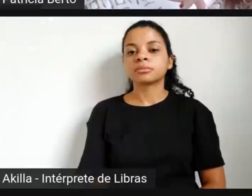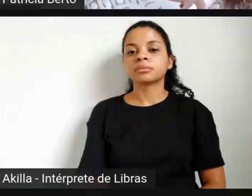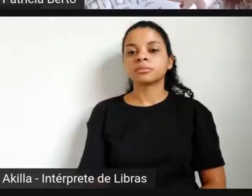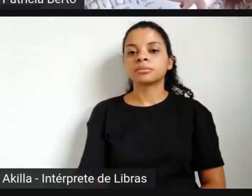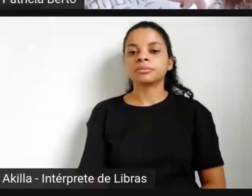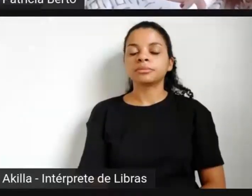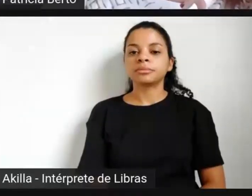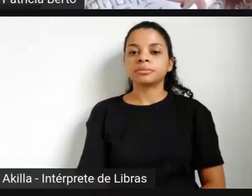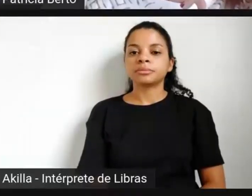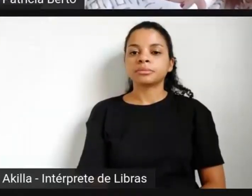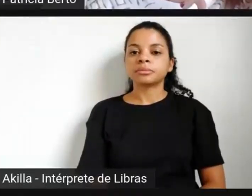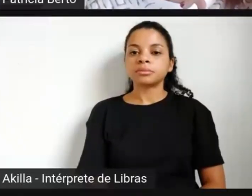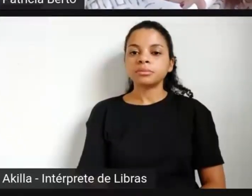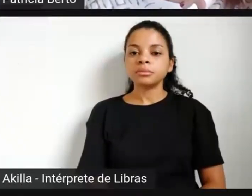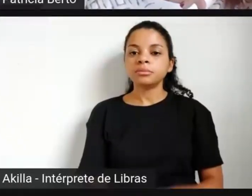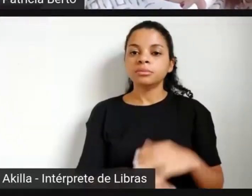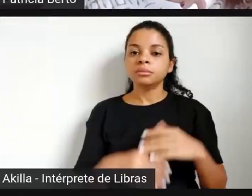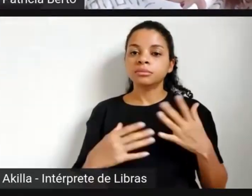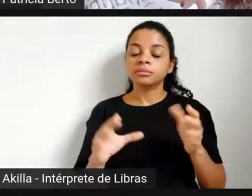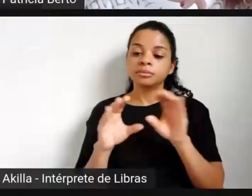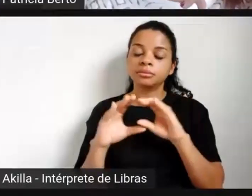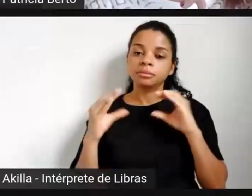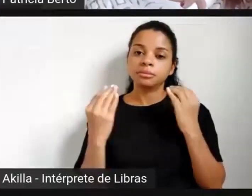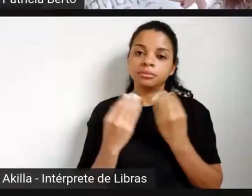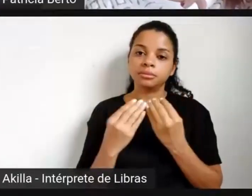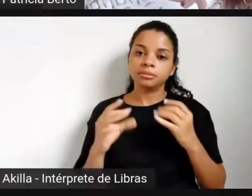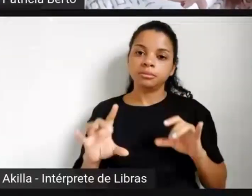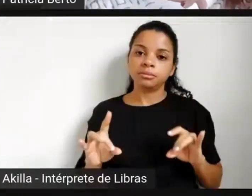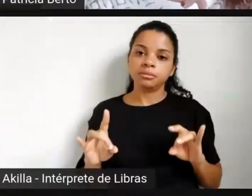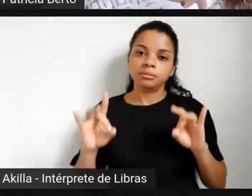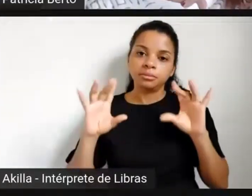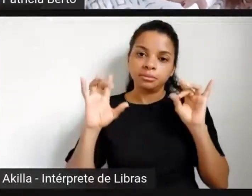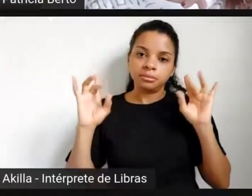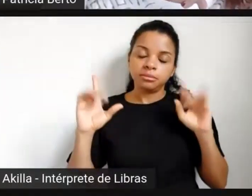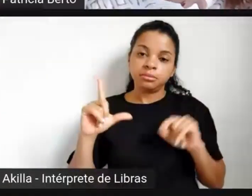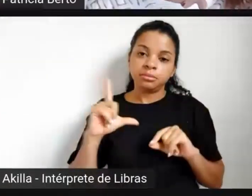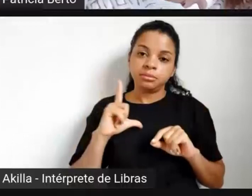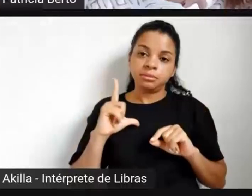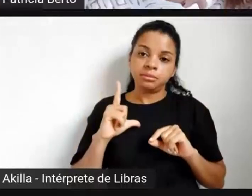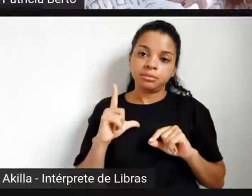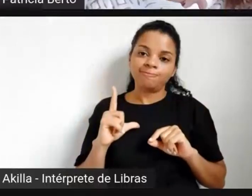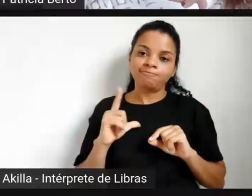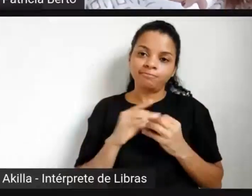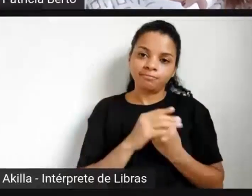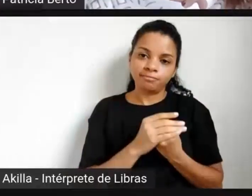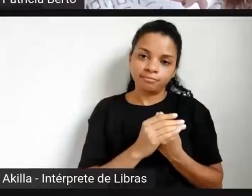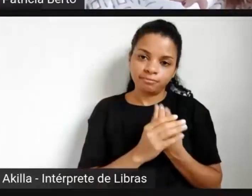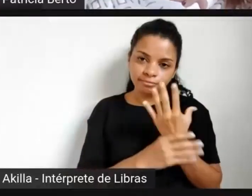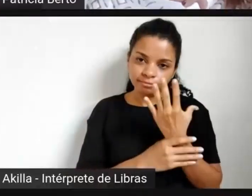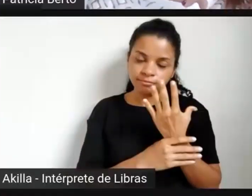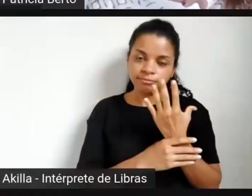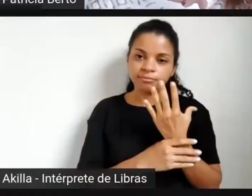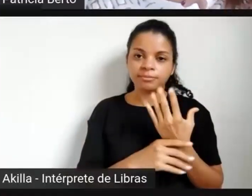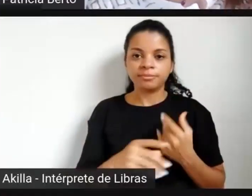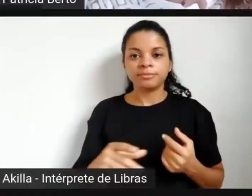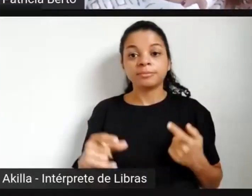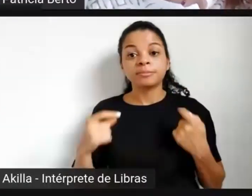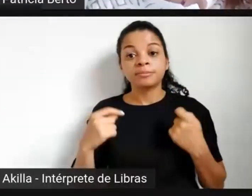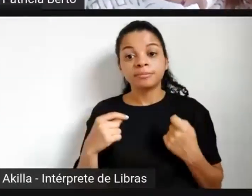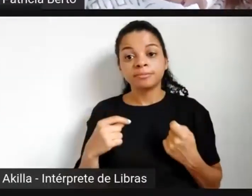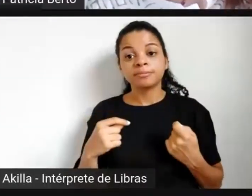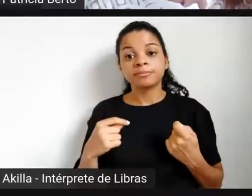Para que a Comissão Especial tenha os seus trabalhos realmente iniciados, existe uma sequência de atos